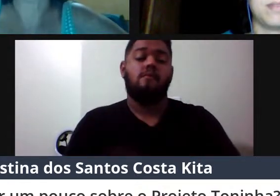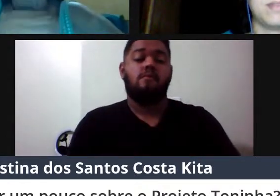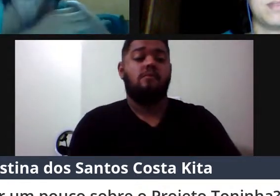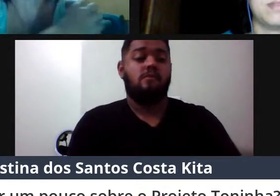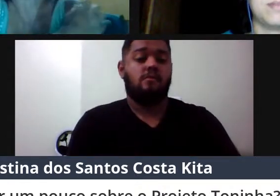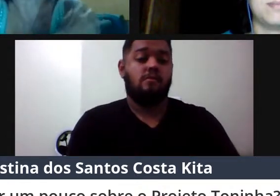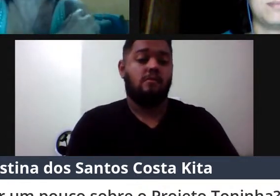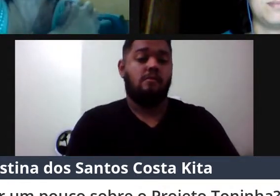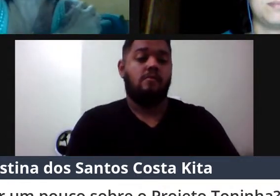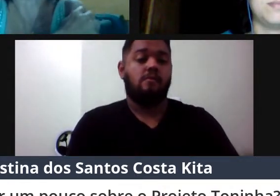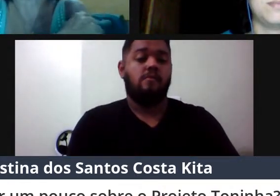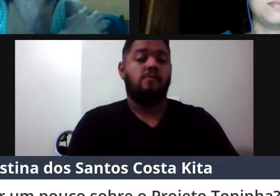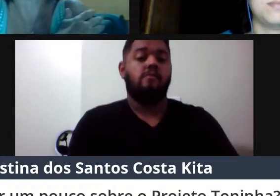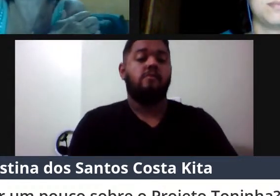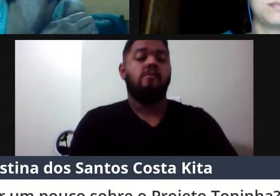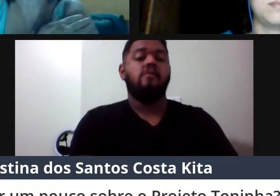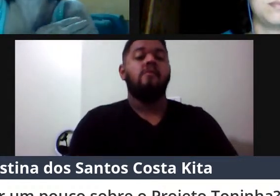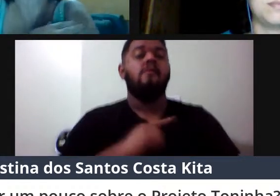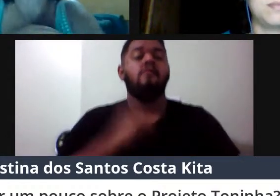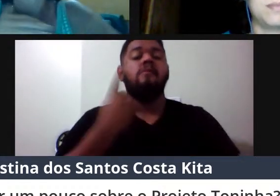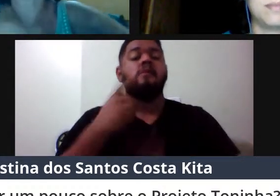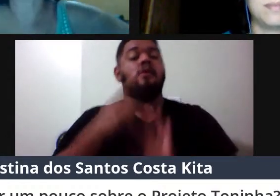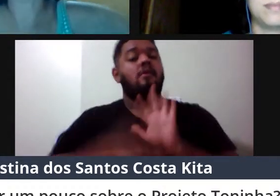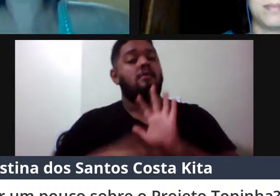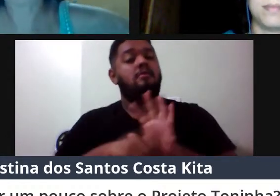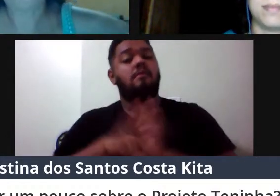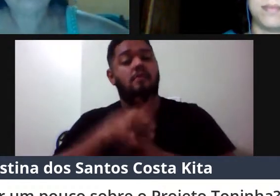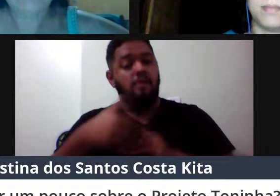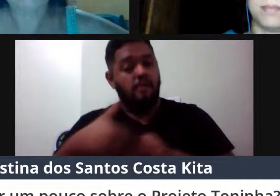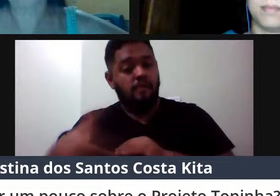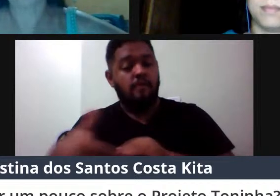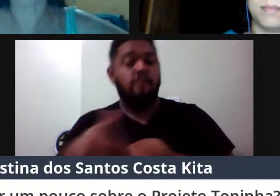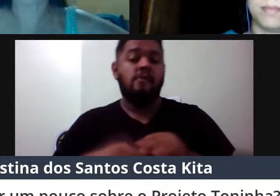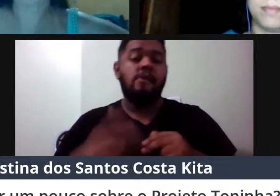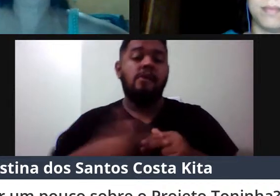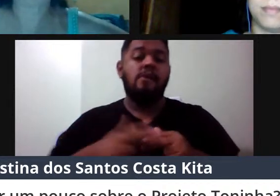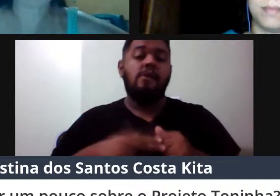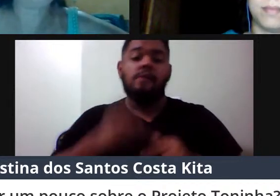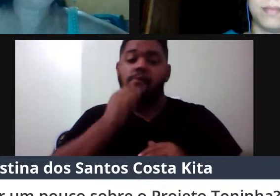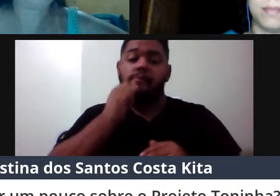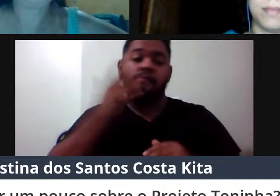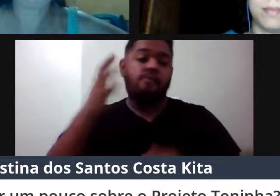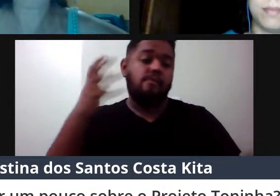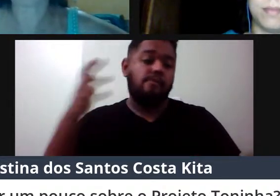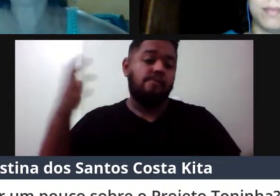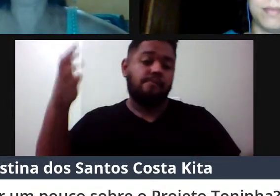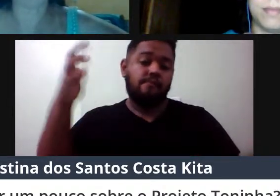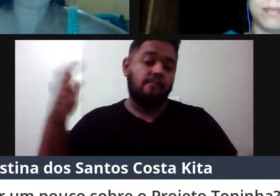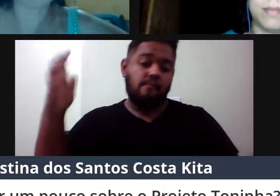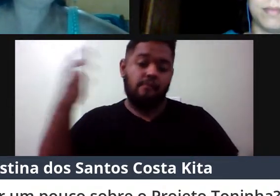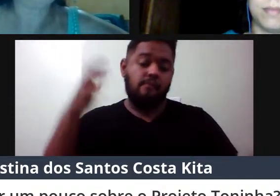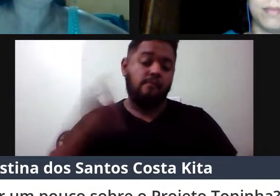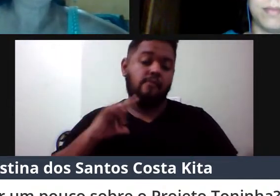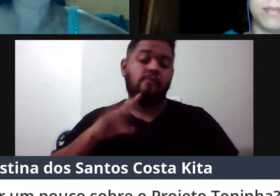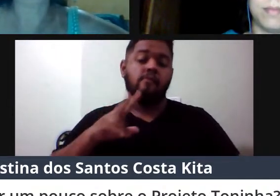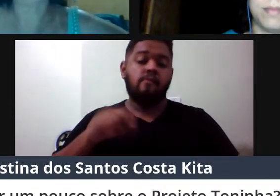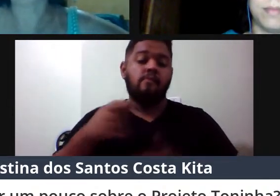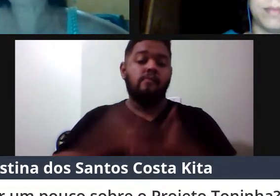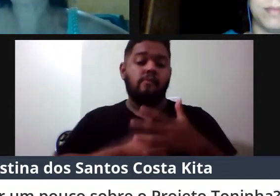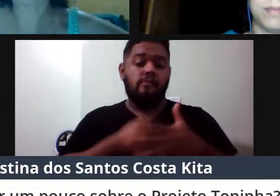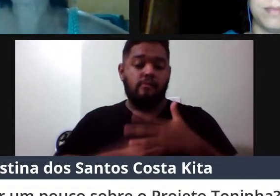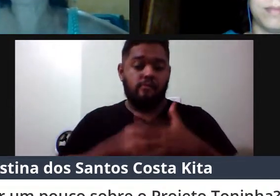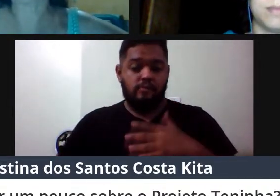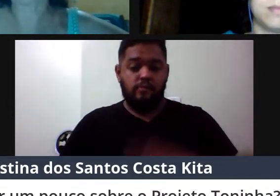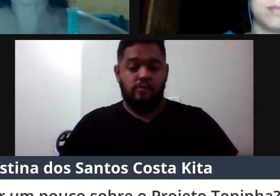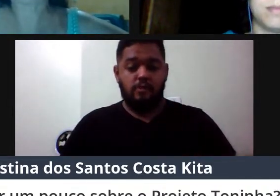para colocar, para funcionar em breve, que é com o uso de alarmes de rede, a gente vai testar um equipamento acústico que